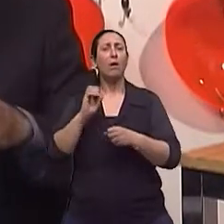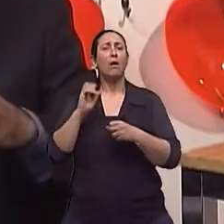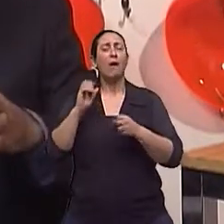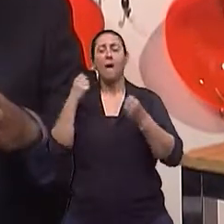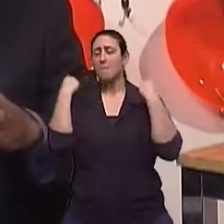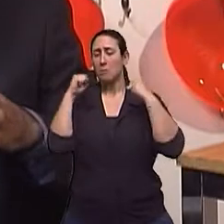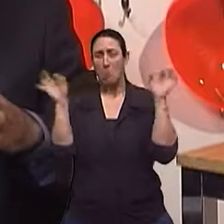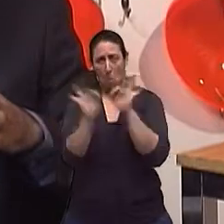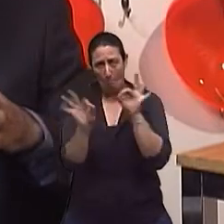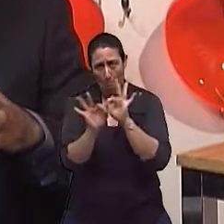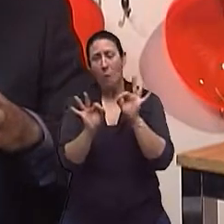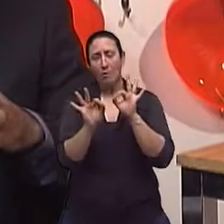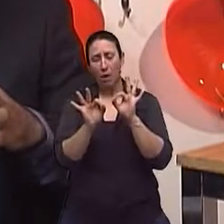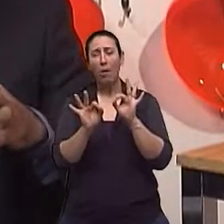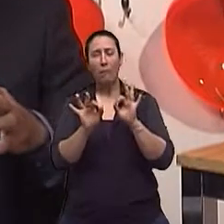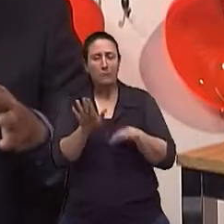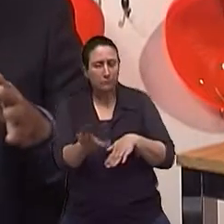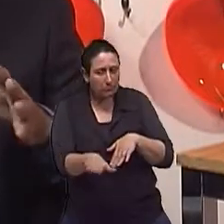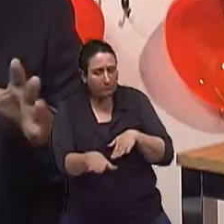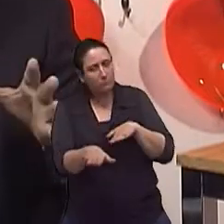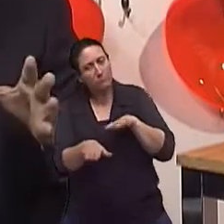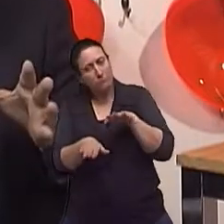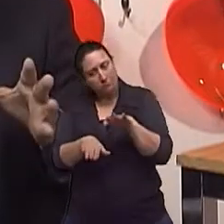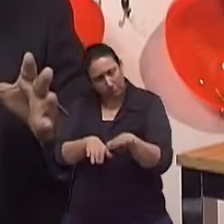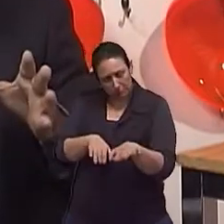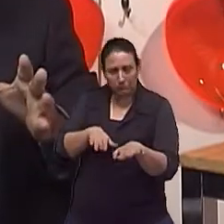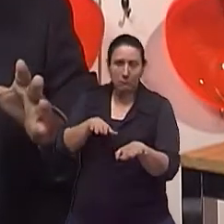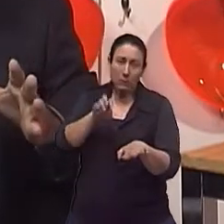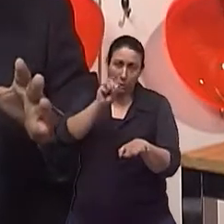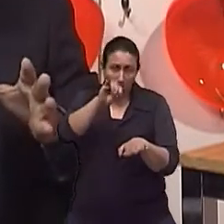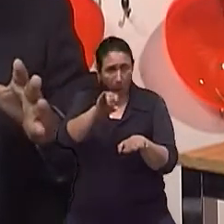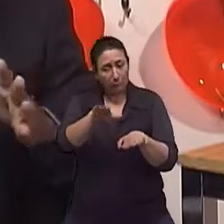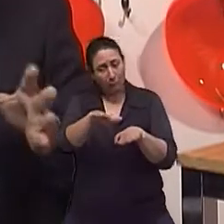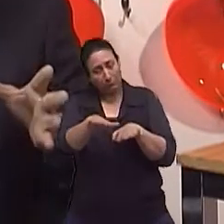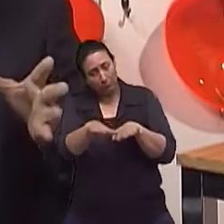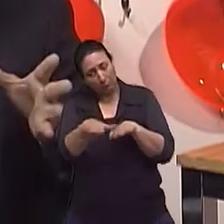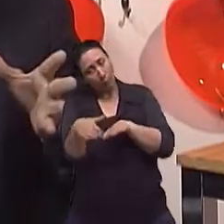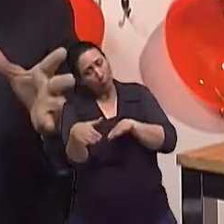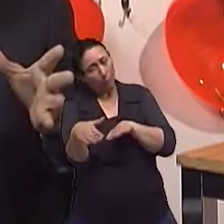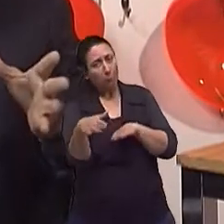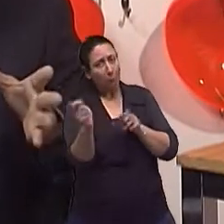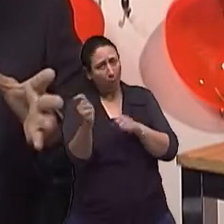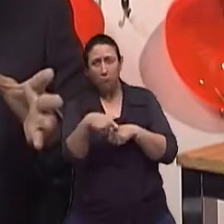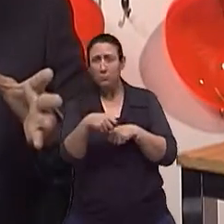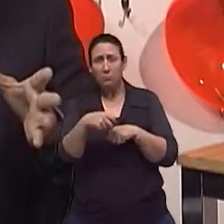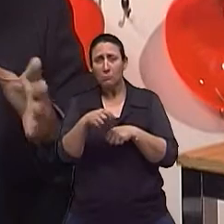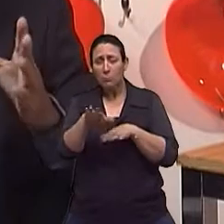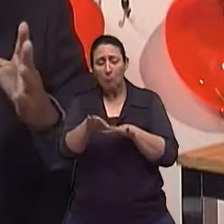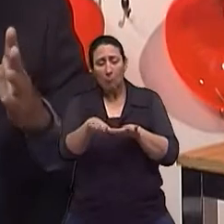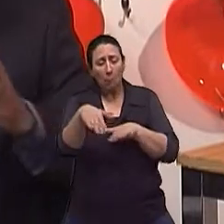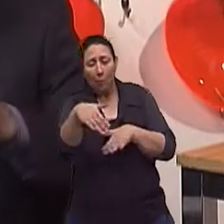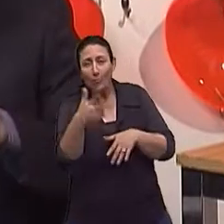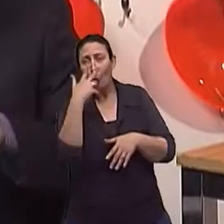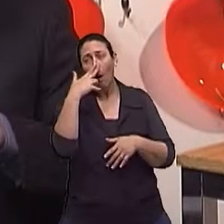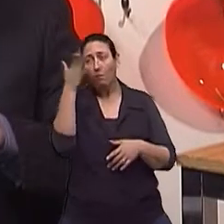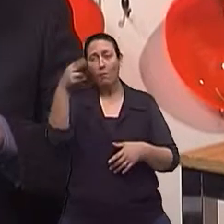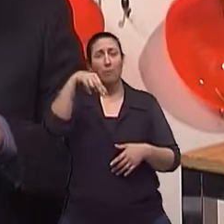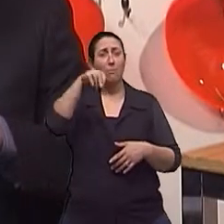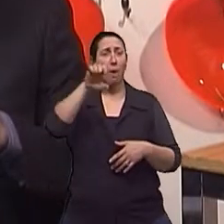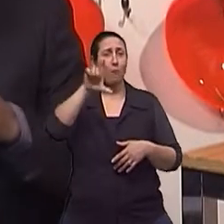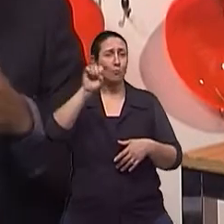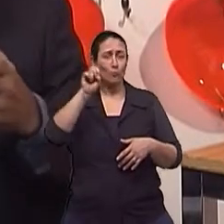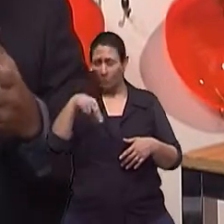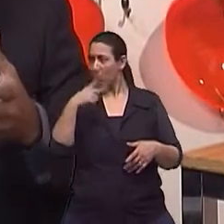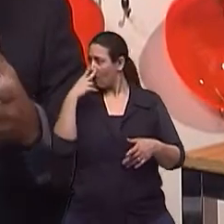com dificuldade, com os passos curtos, então, às vezes, se ele virar, né? Ele pode tropeçar até no próprio chão, como foi o caso do seu Nelson,